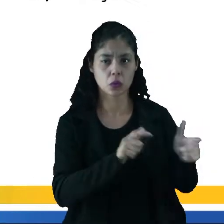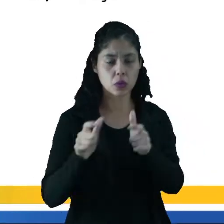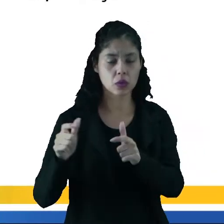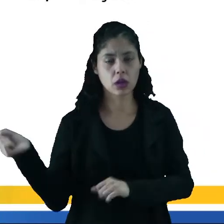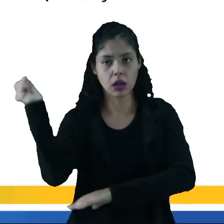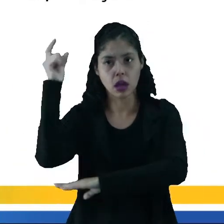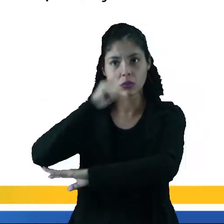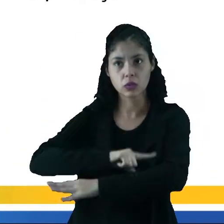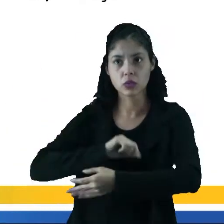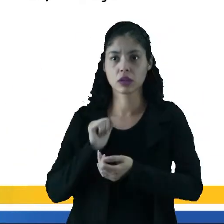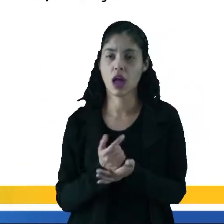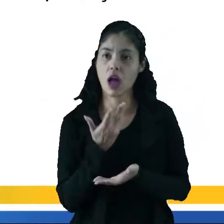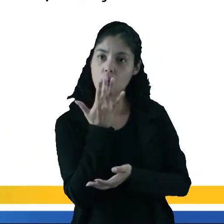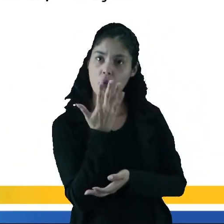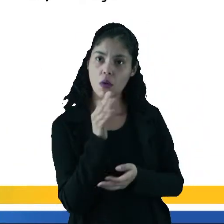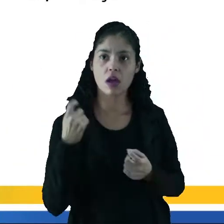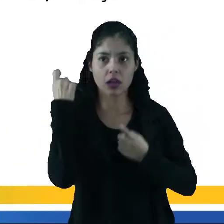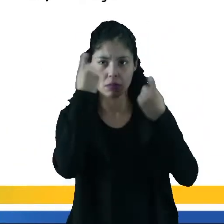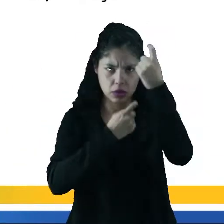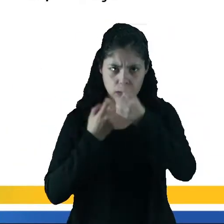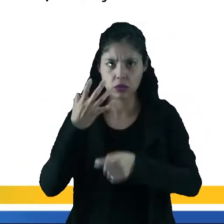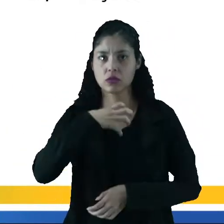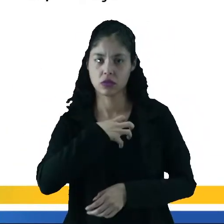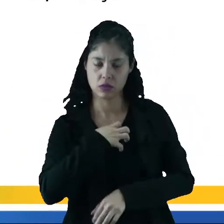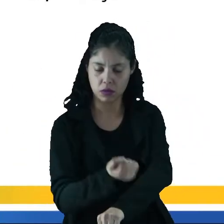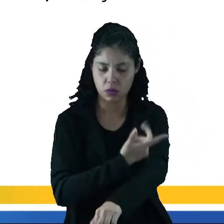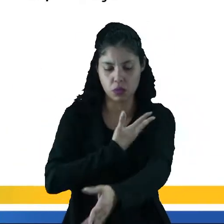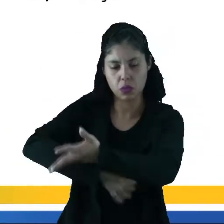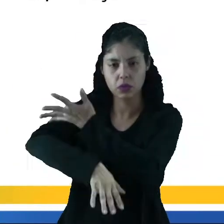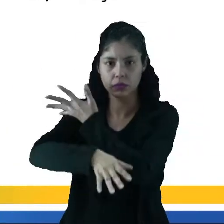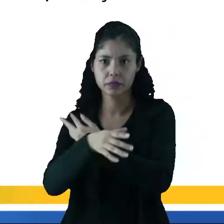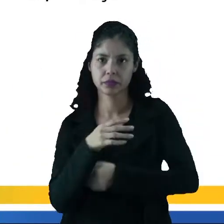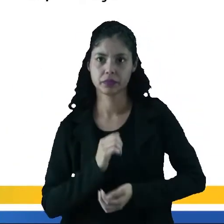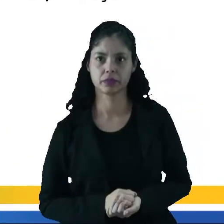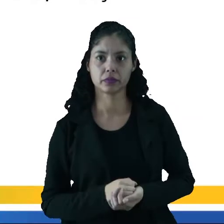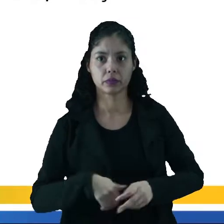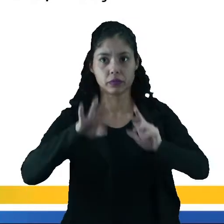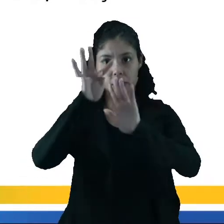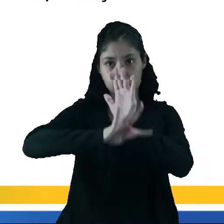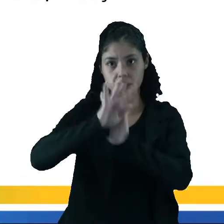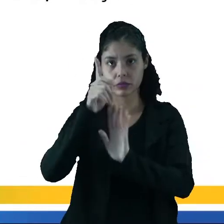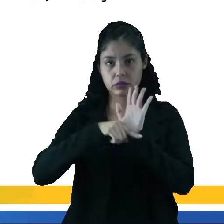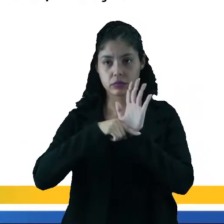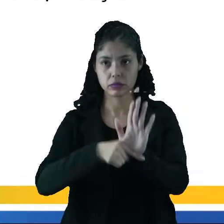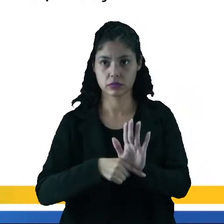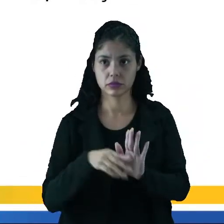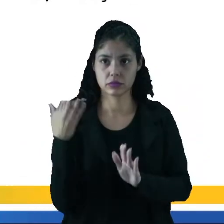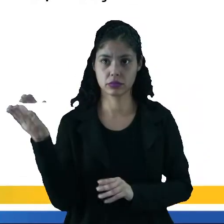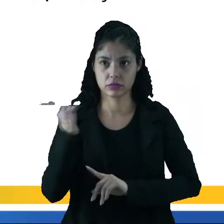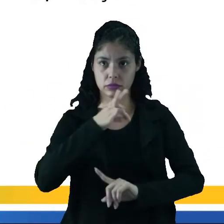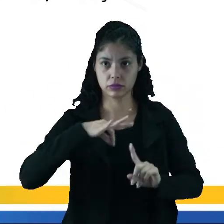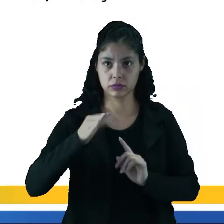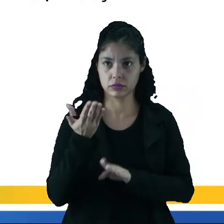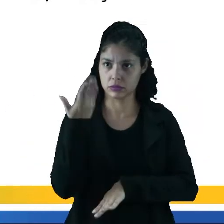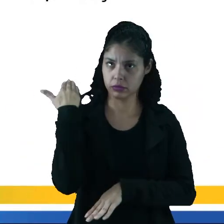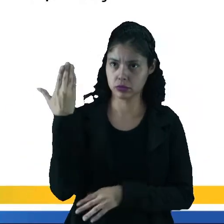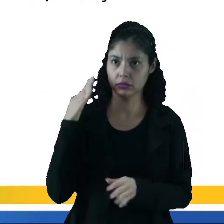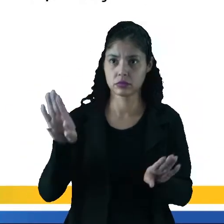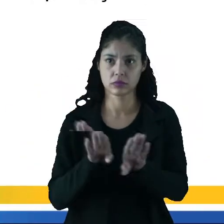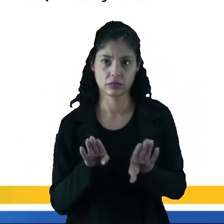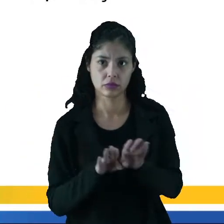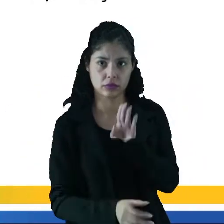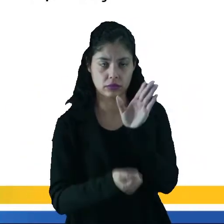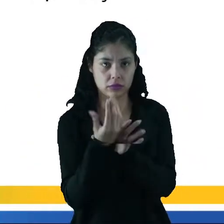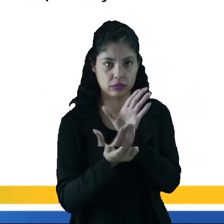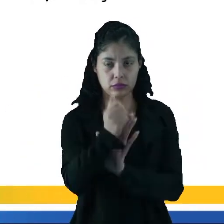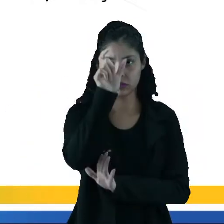espaço, a luz, a cor e mesmo a expressão e o sentimento. O texto apresenta um espírito da época, que afetou também